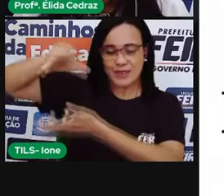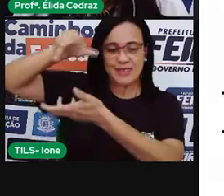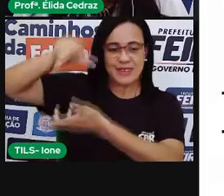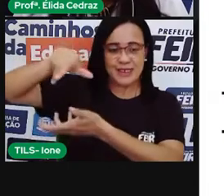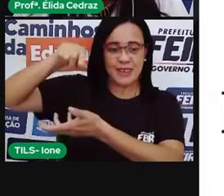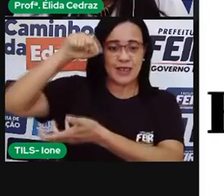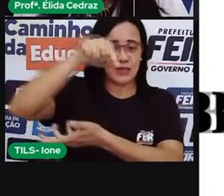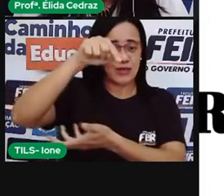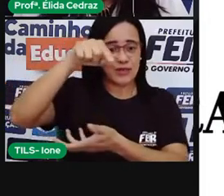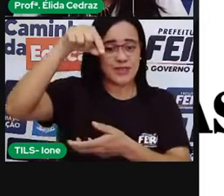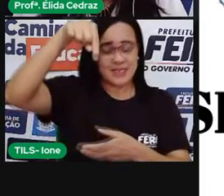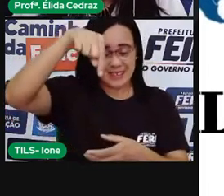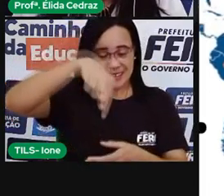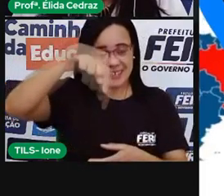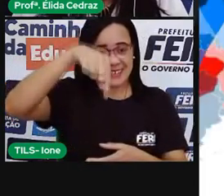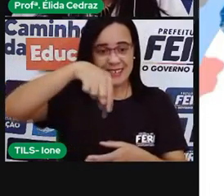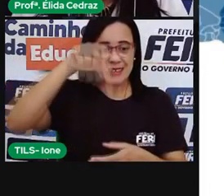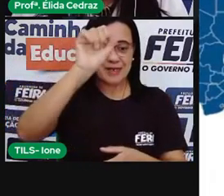nosso país.